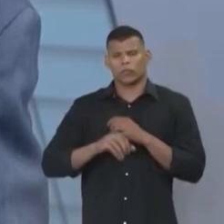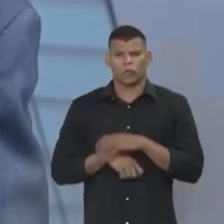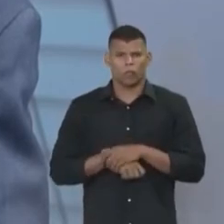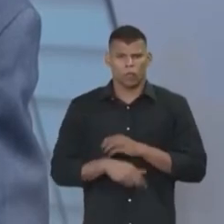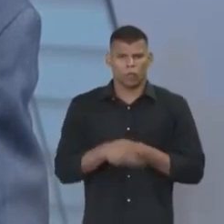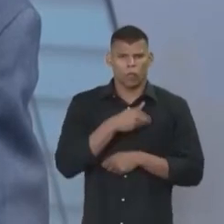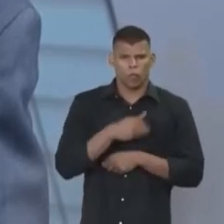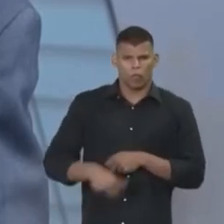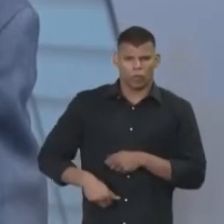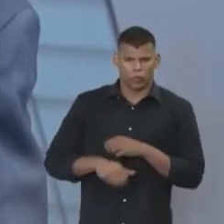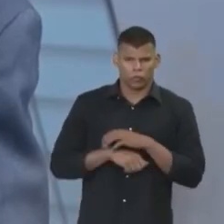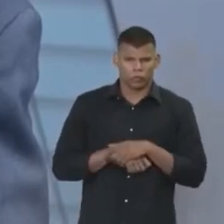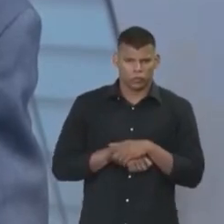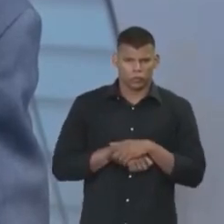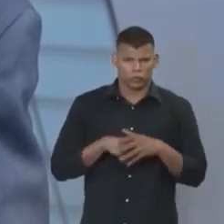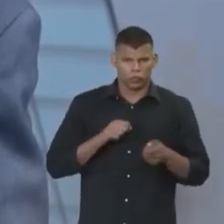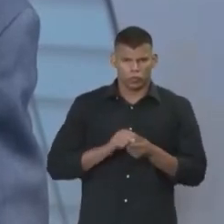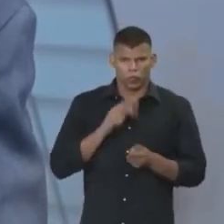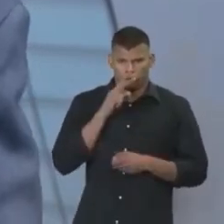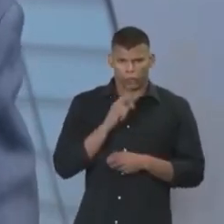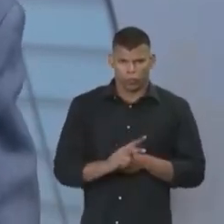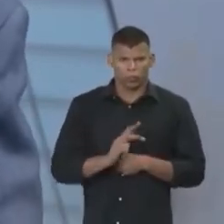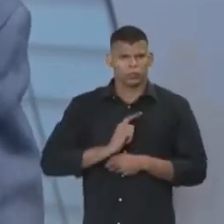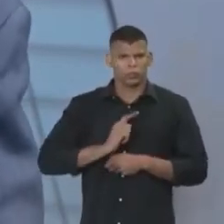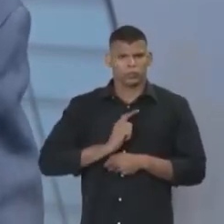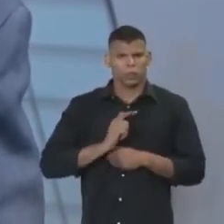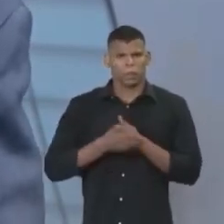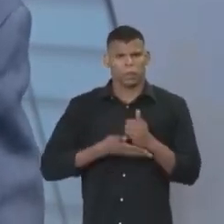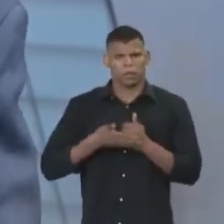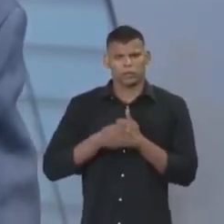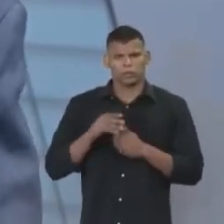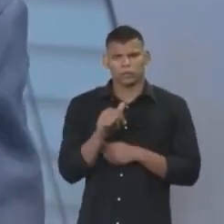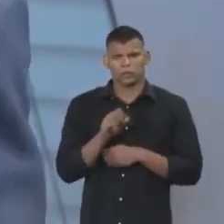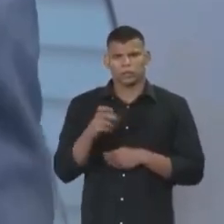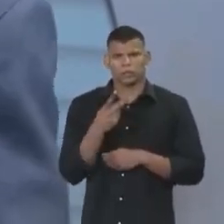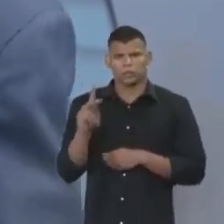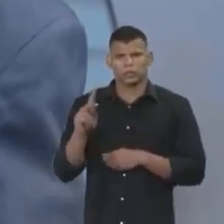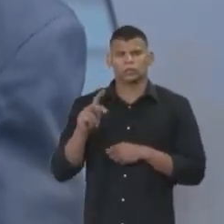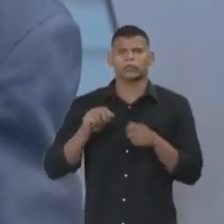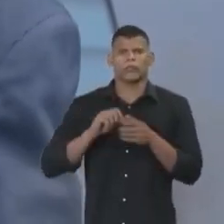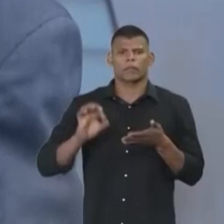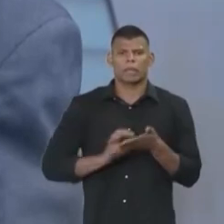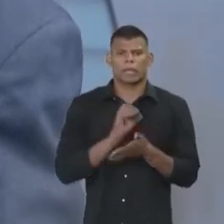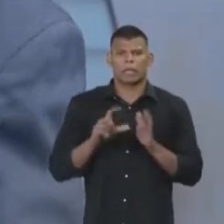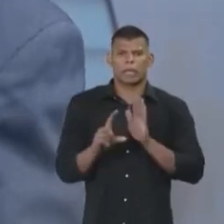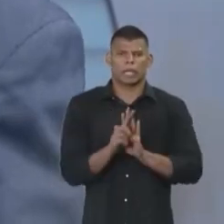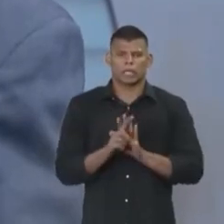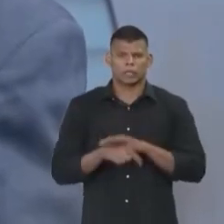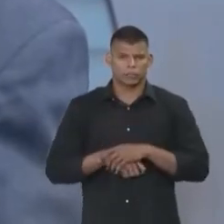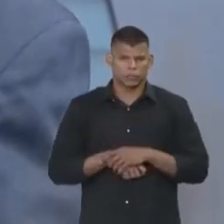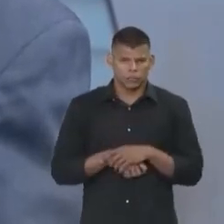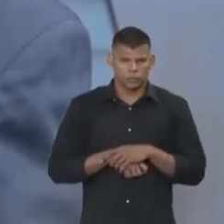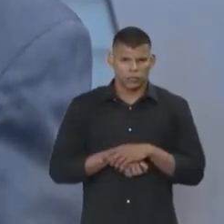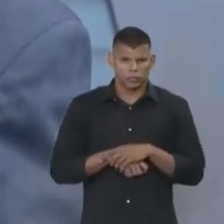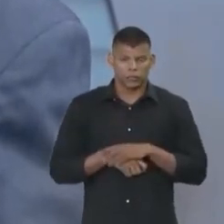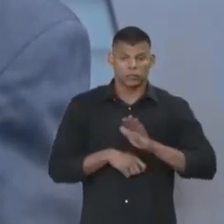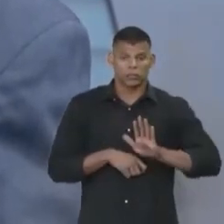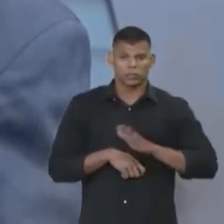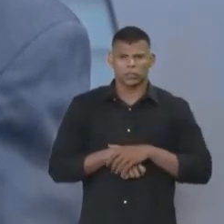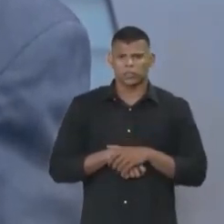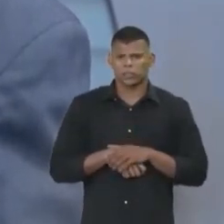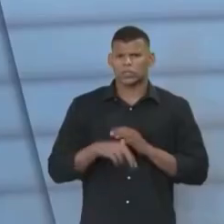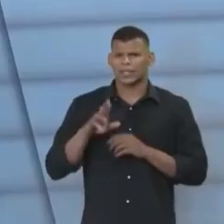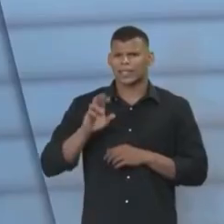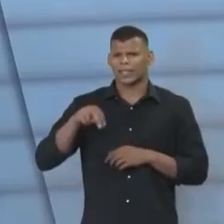governador, com a força da base, tornou lei. Olha aí como é o negócio. Inclusive, deputado